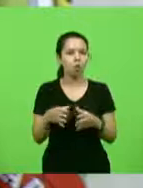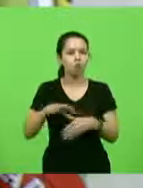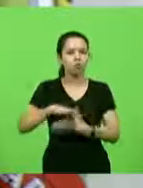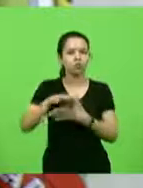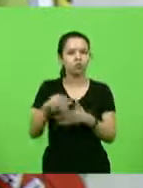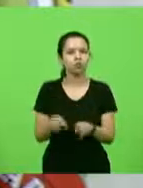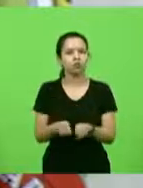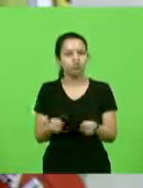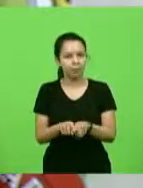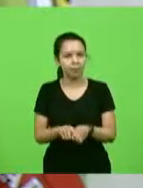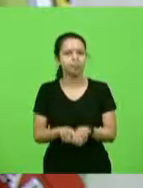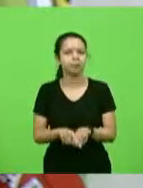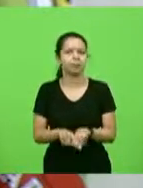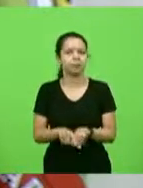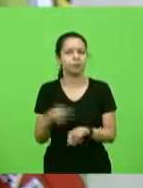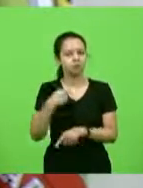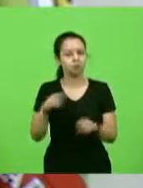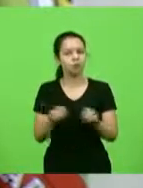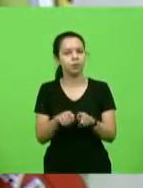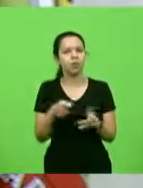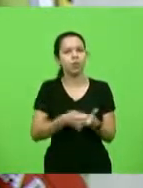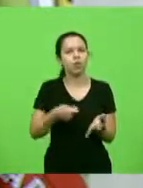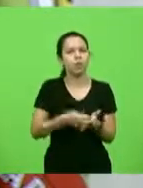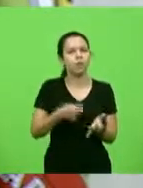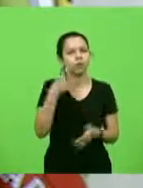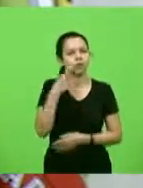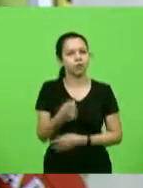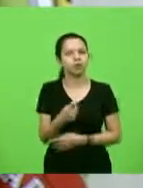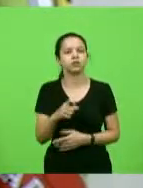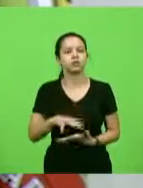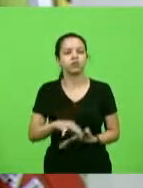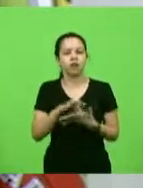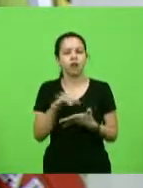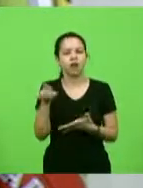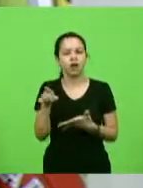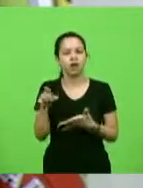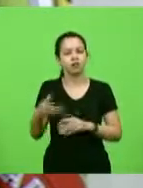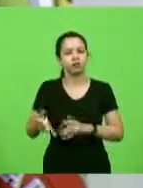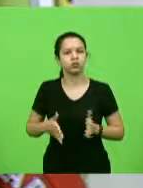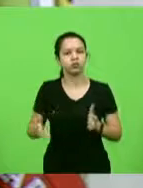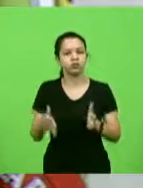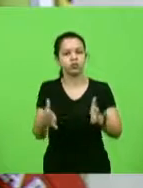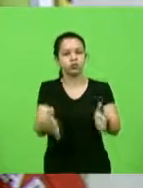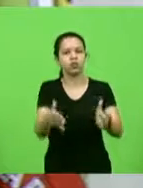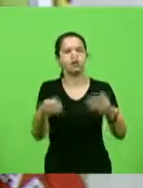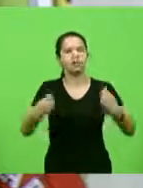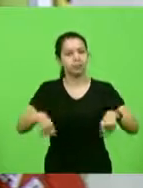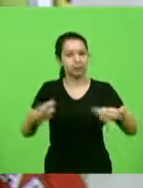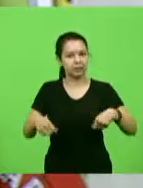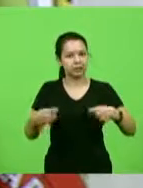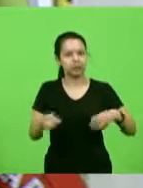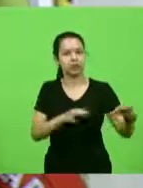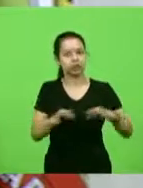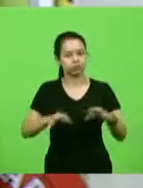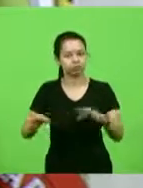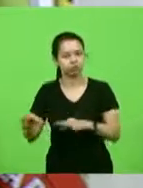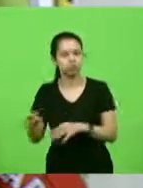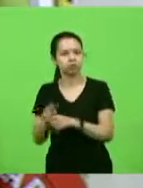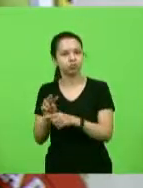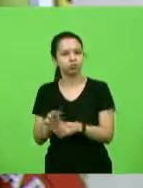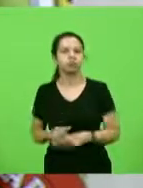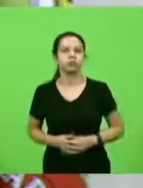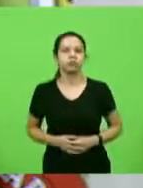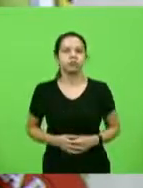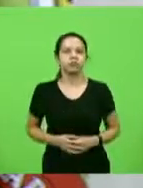porque também cobrava, e também é o interesse das nossas lideranças que essa estrada fosse oportunizada. Então, e que o governo